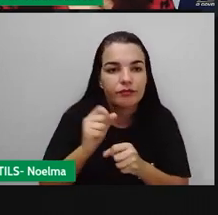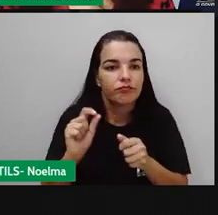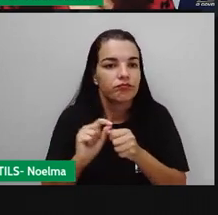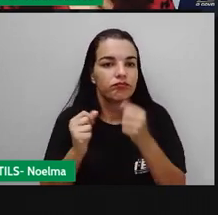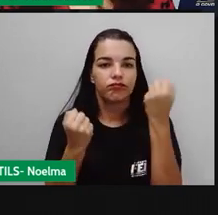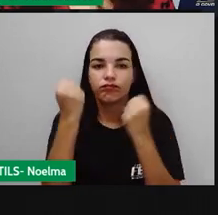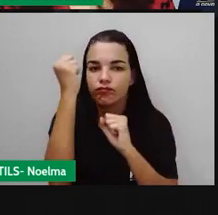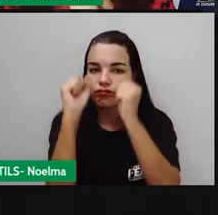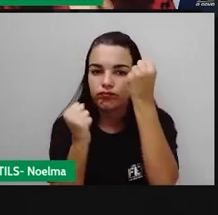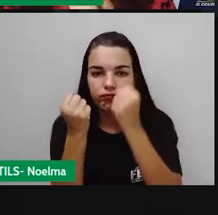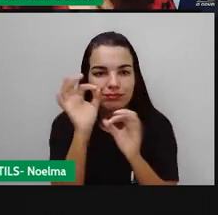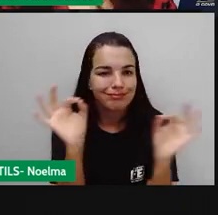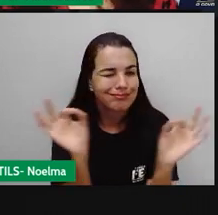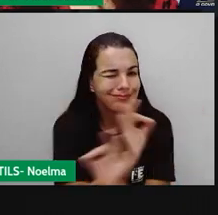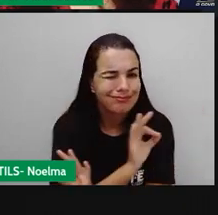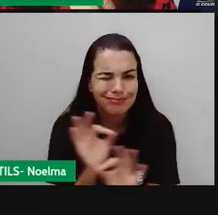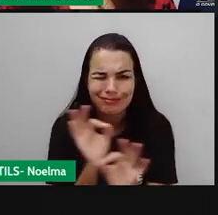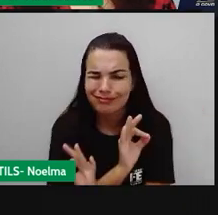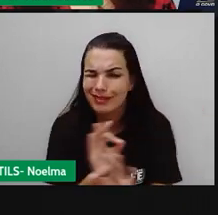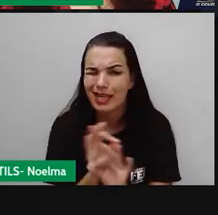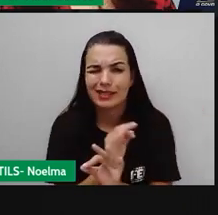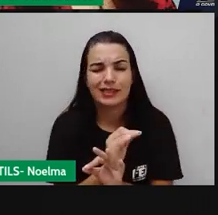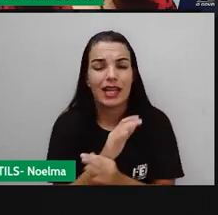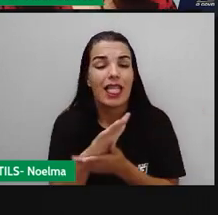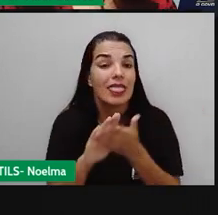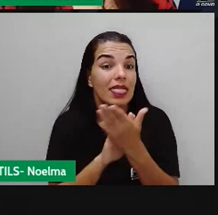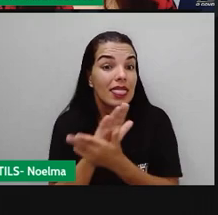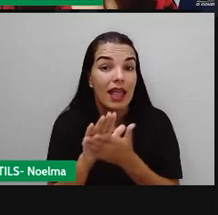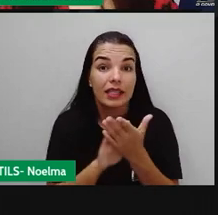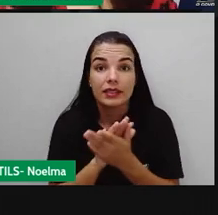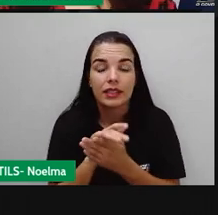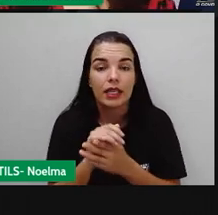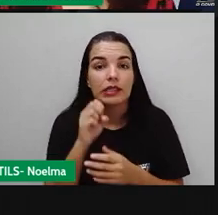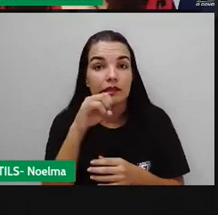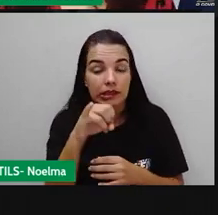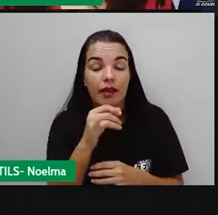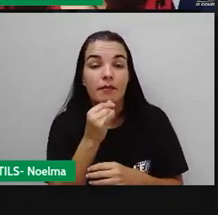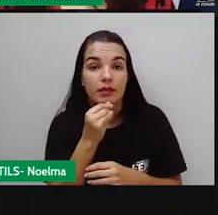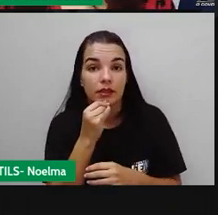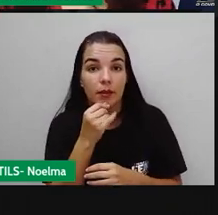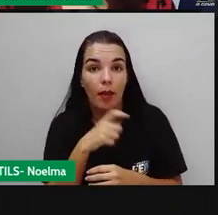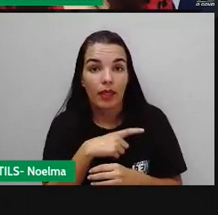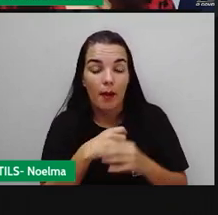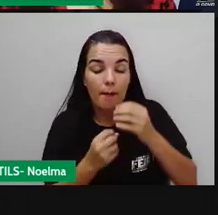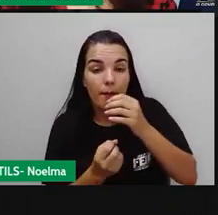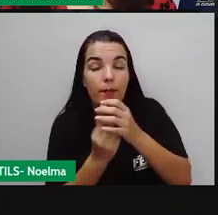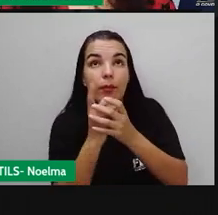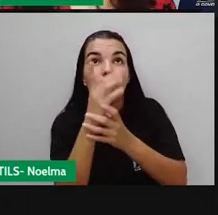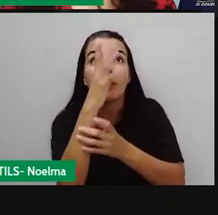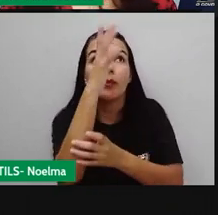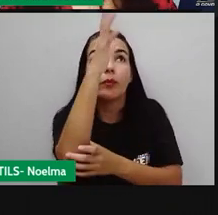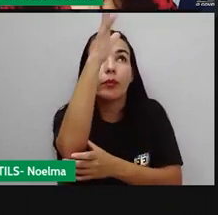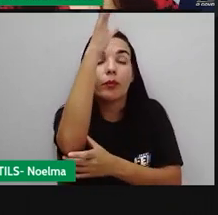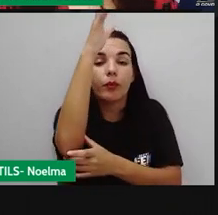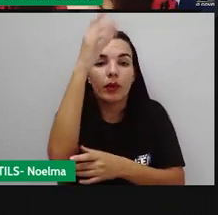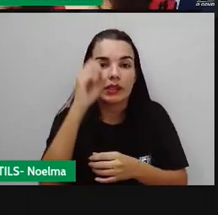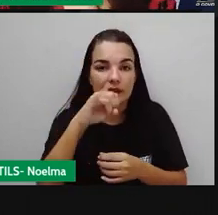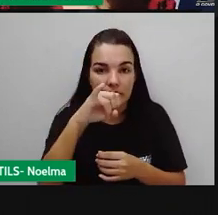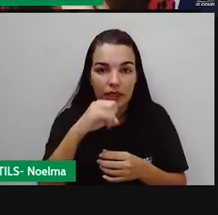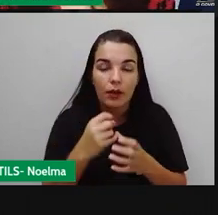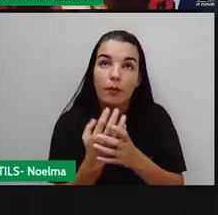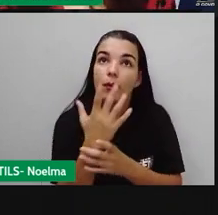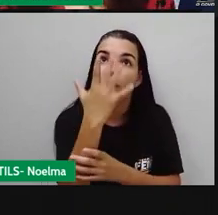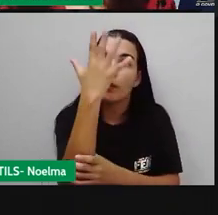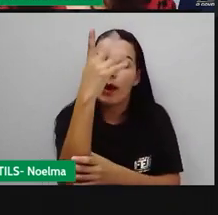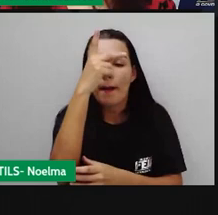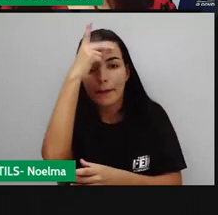né? Então, não somente quem solta balões está cometendo crime, mas quem está fabricando, quem